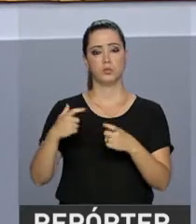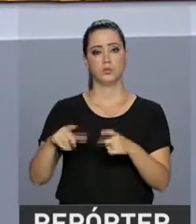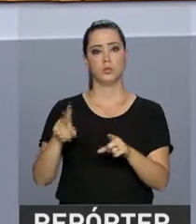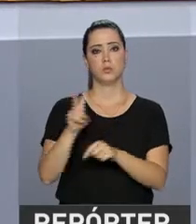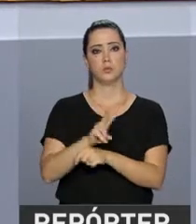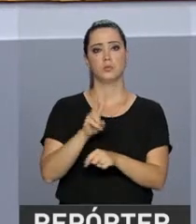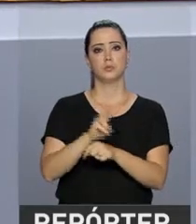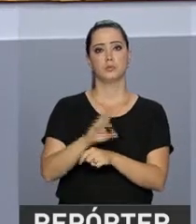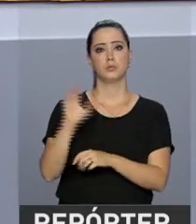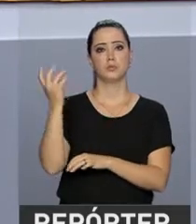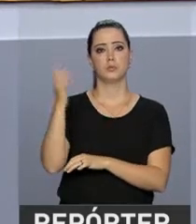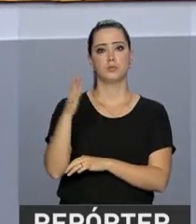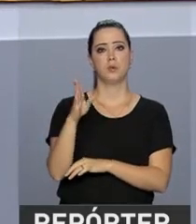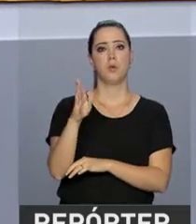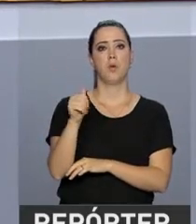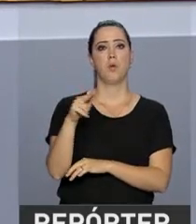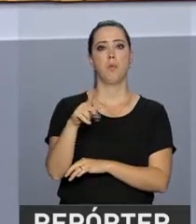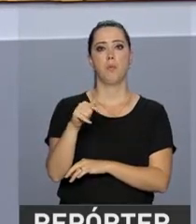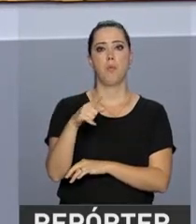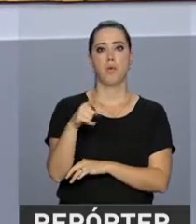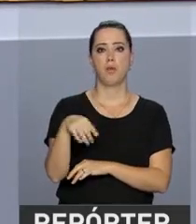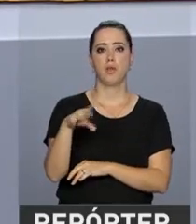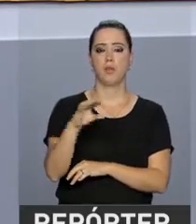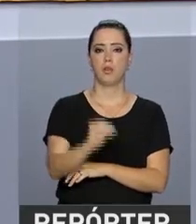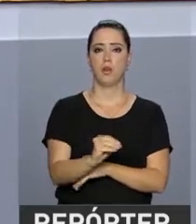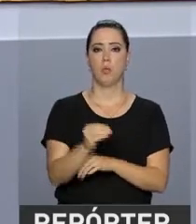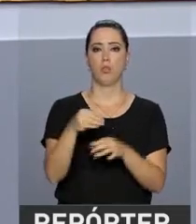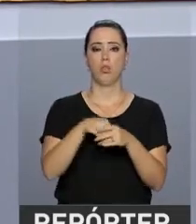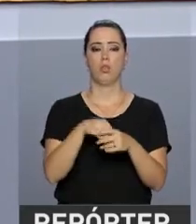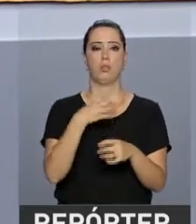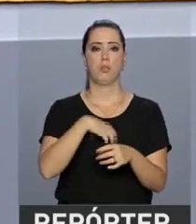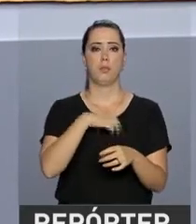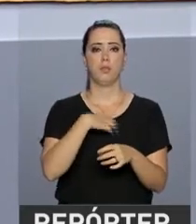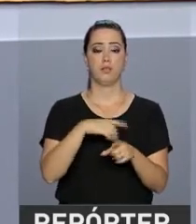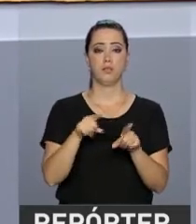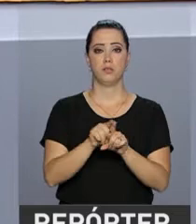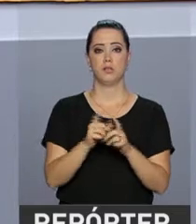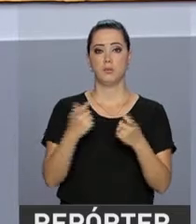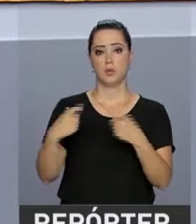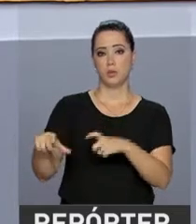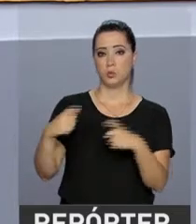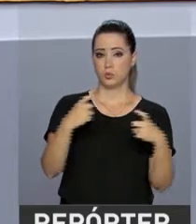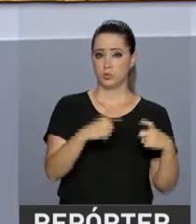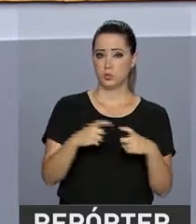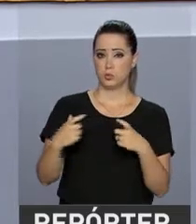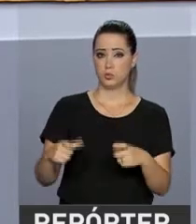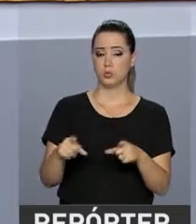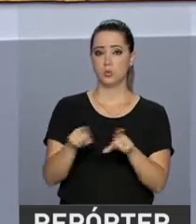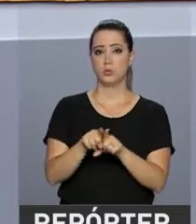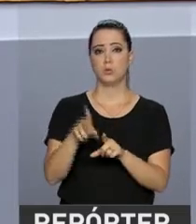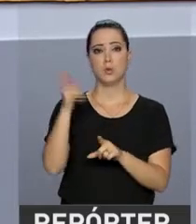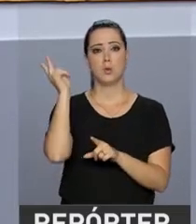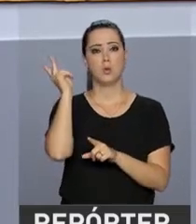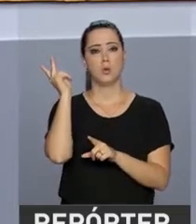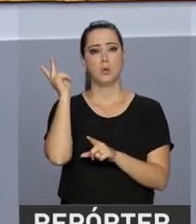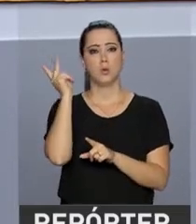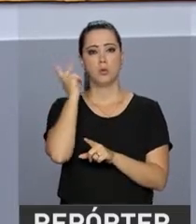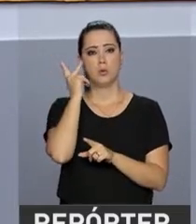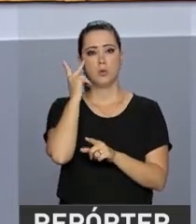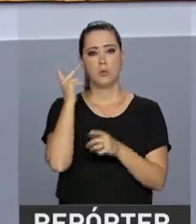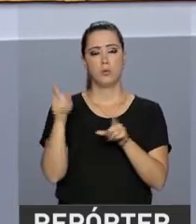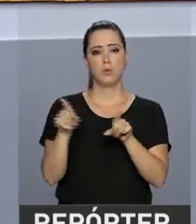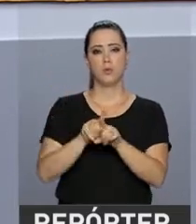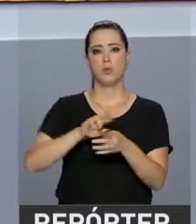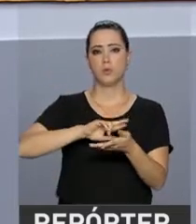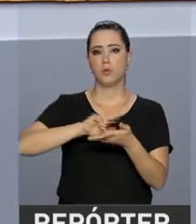a área de proteção ambiental Boqueirão da Onça, no interior da Bahia, e as reservas extrativistas Itapetininga, Arapiranga,